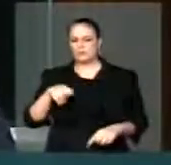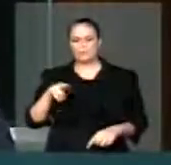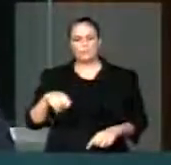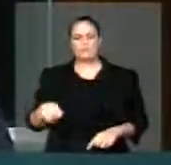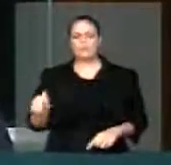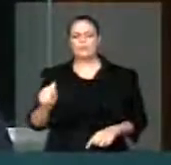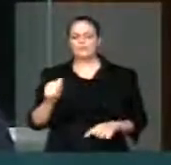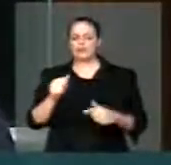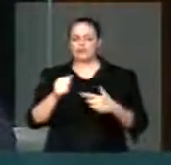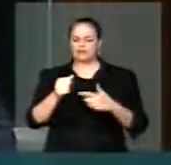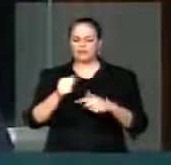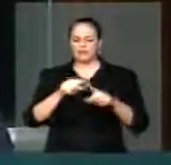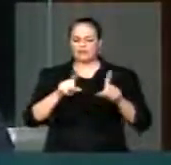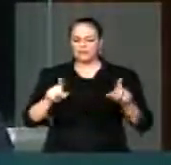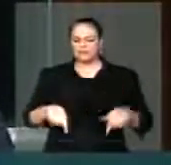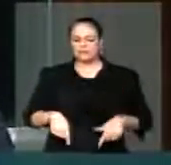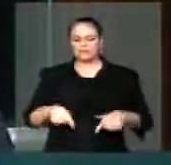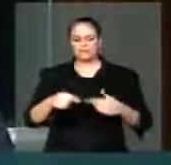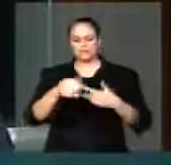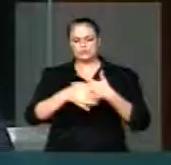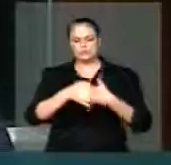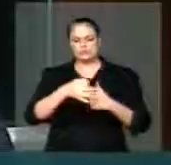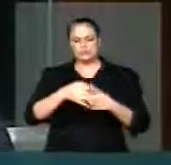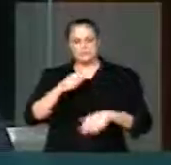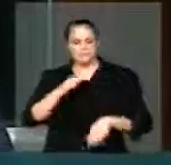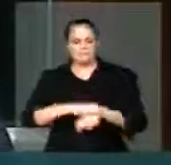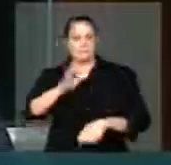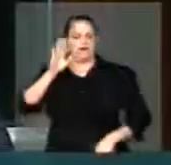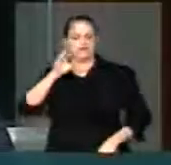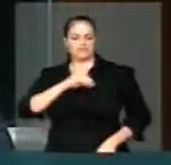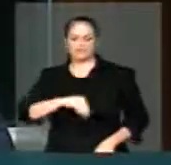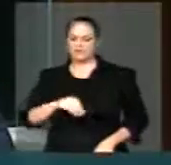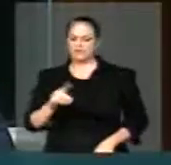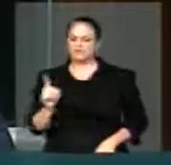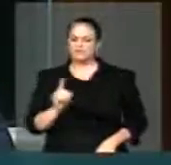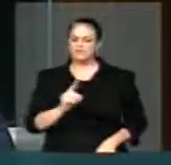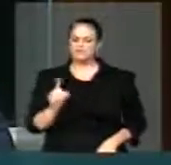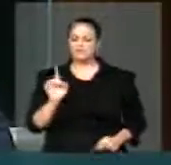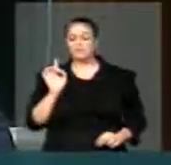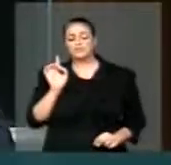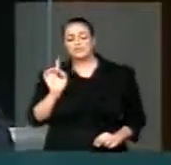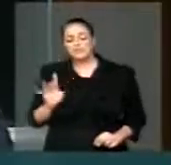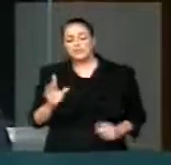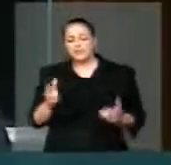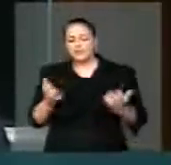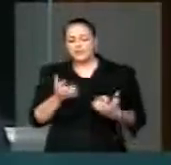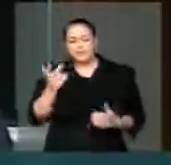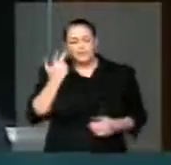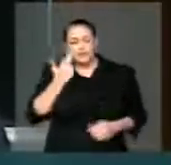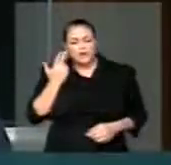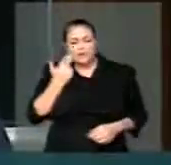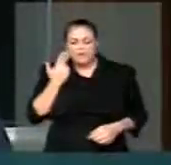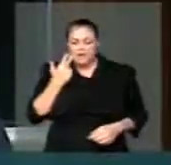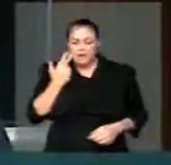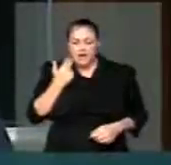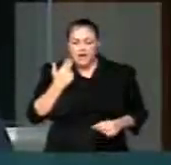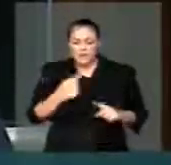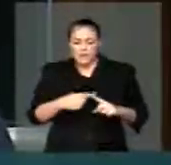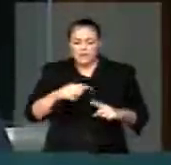pessoal do judiciário está pedindo aumento de salário, apenas uma reposição por nove anos de